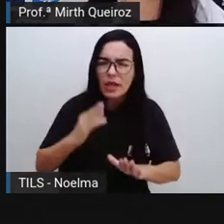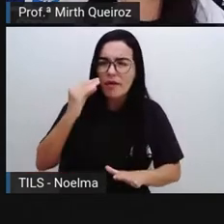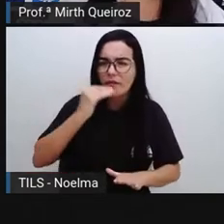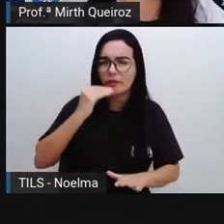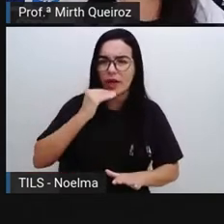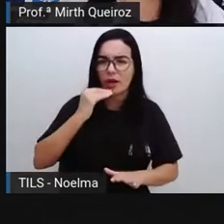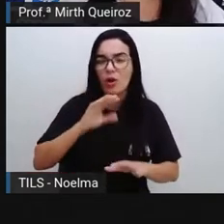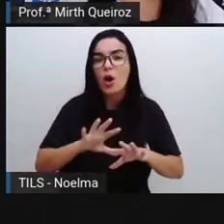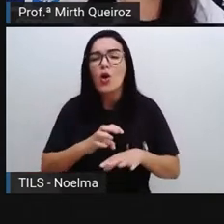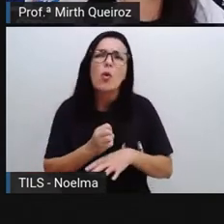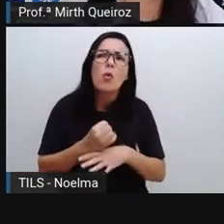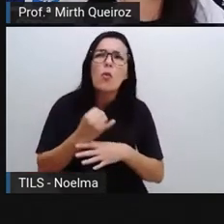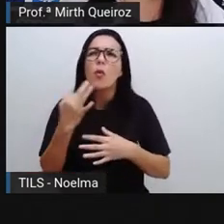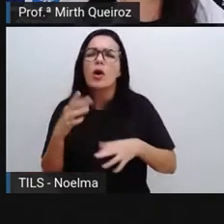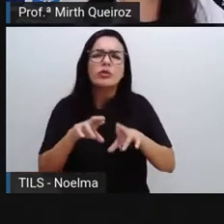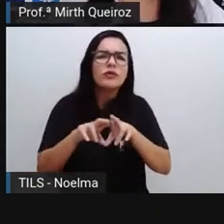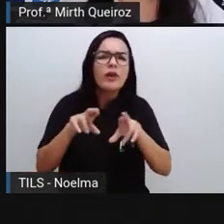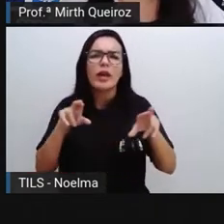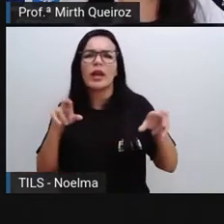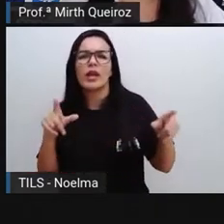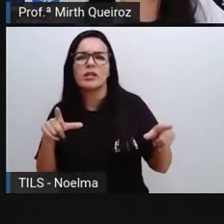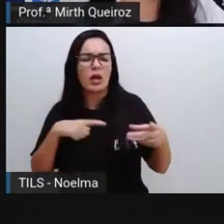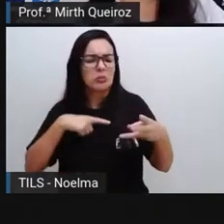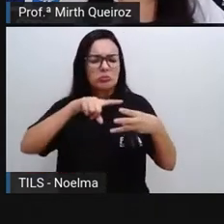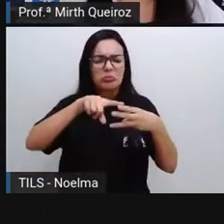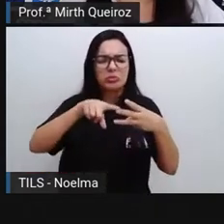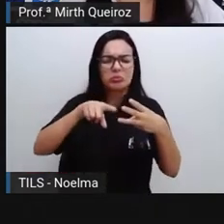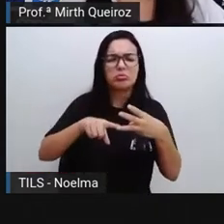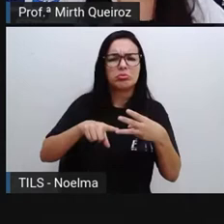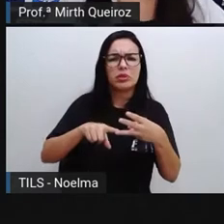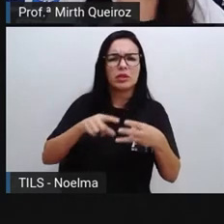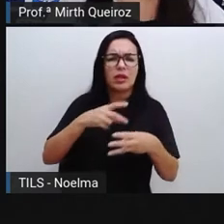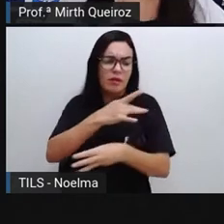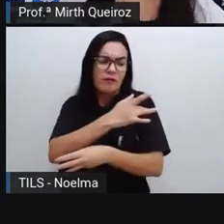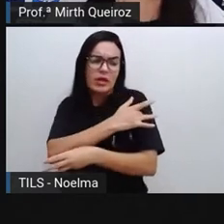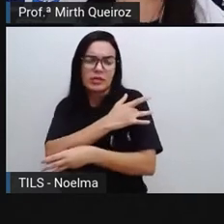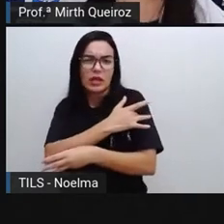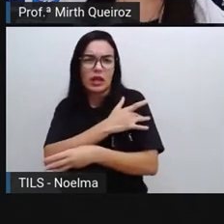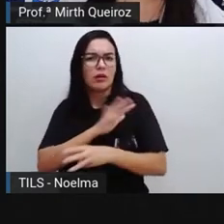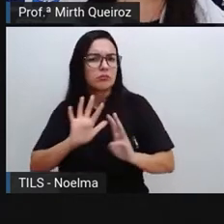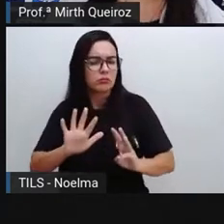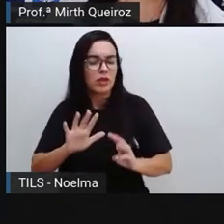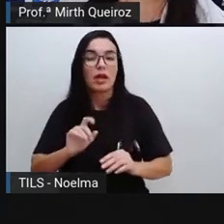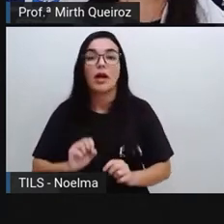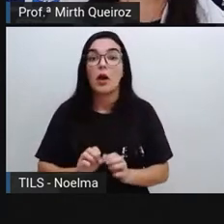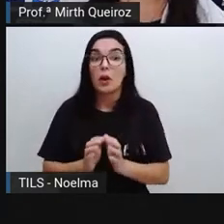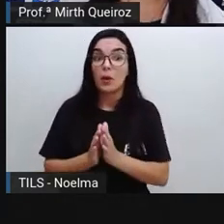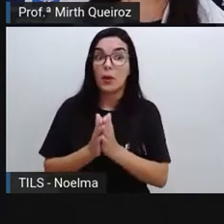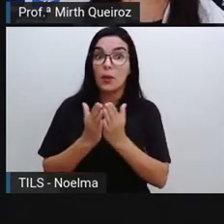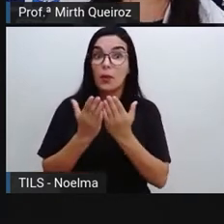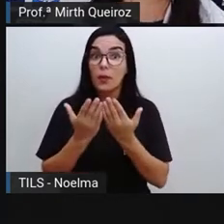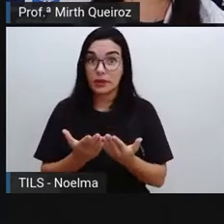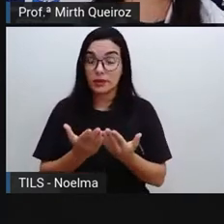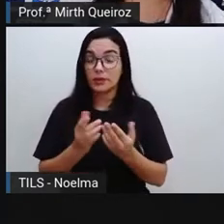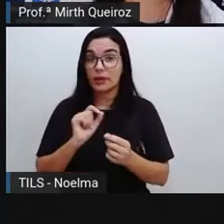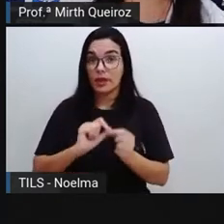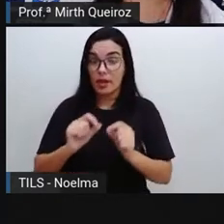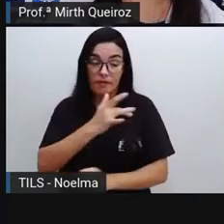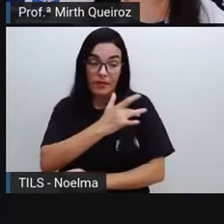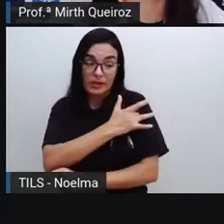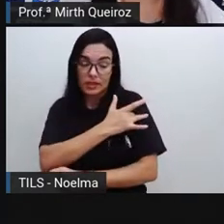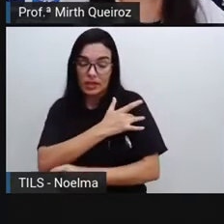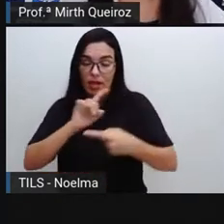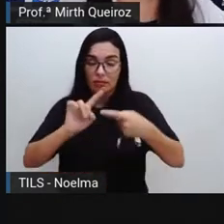diferença, próis, entre esses tipos aí de produções? Quando essas vacinas são produzidas a partir de micro-organismos